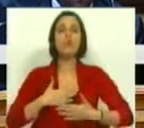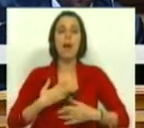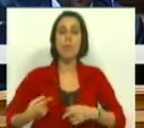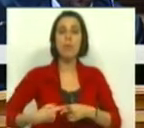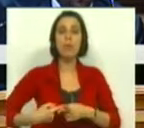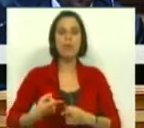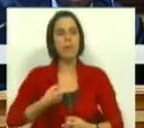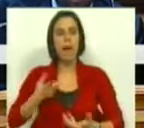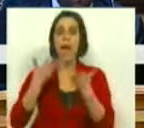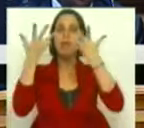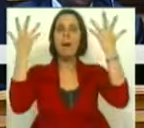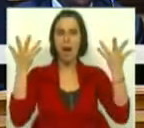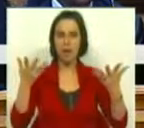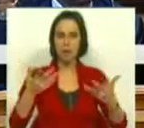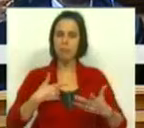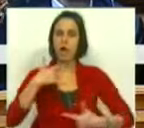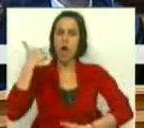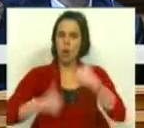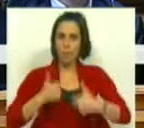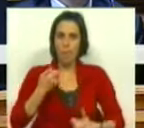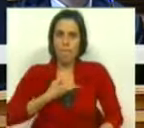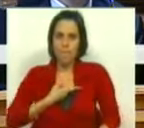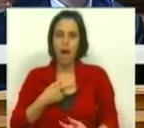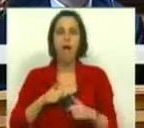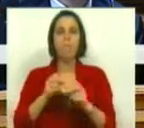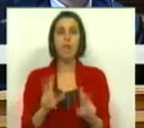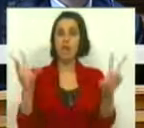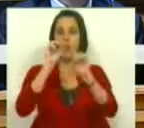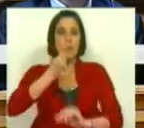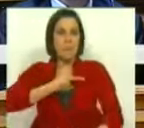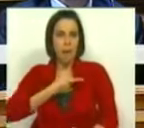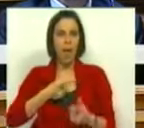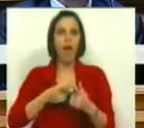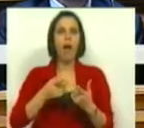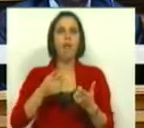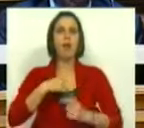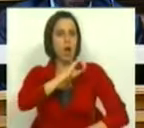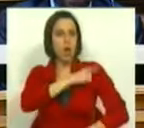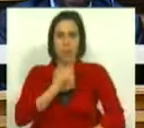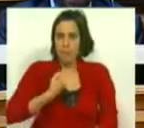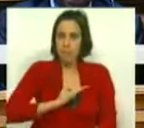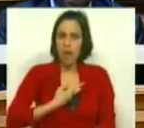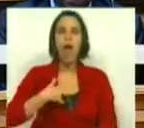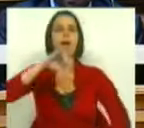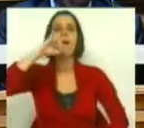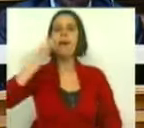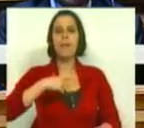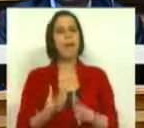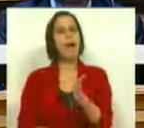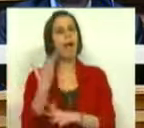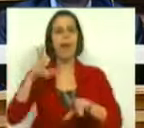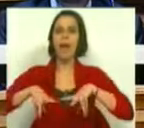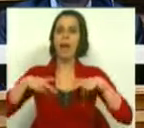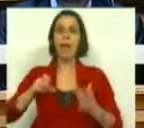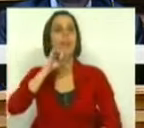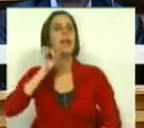e que nos deve animar. Sermos competitivos, sermos inovadores, sermos competentes e sermos capazes de criar